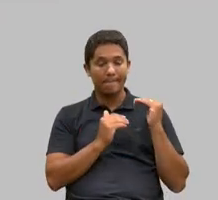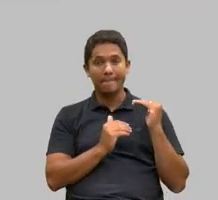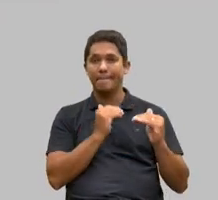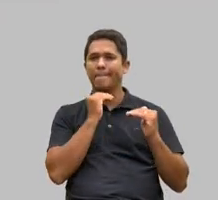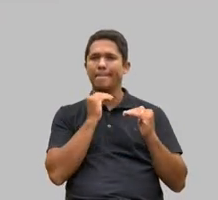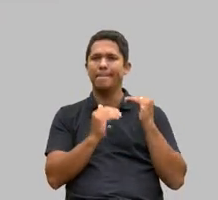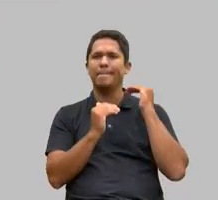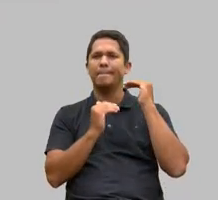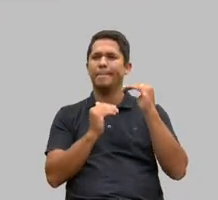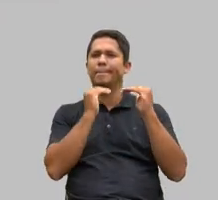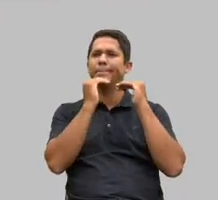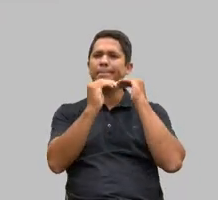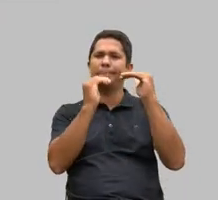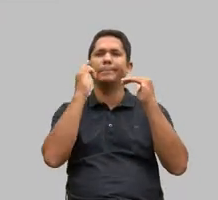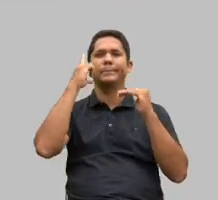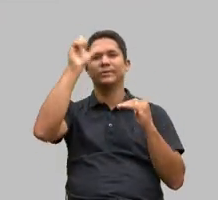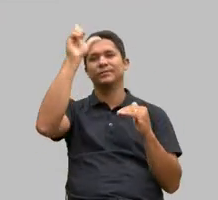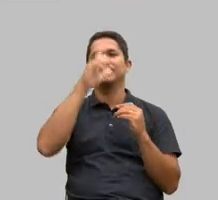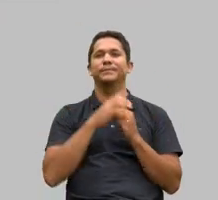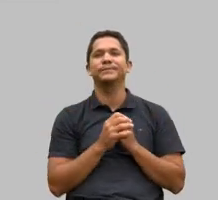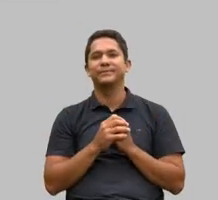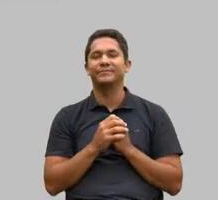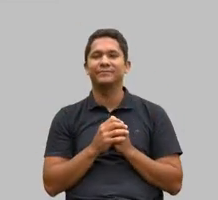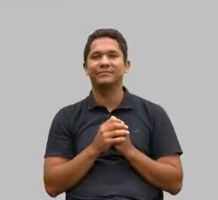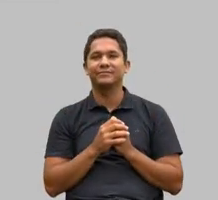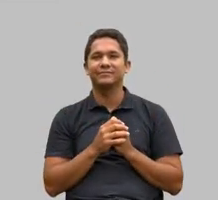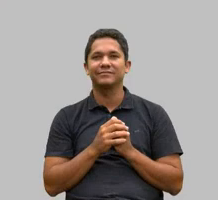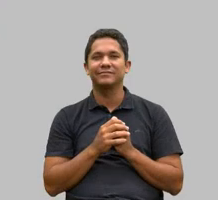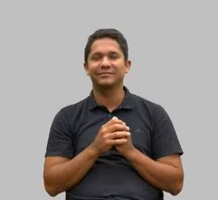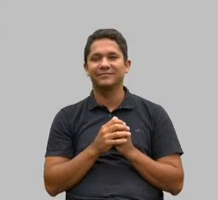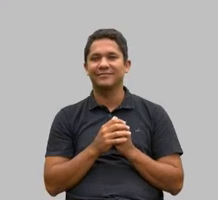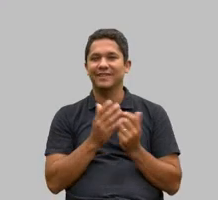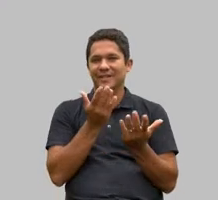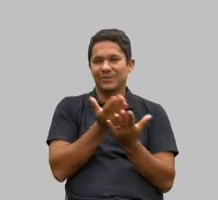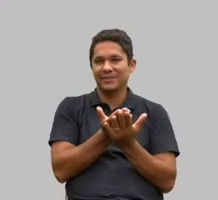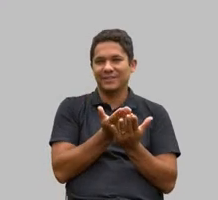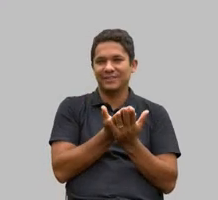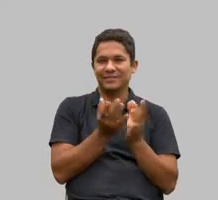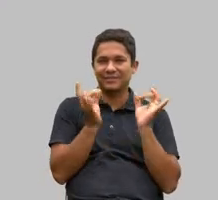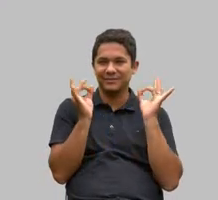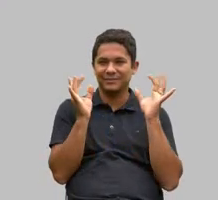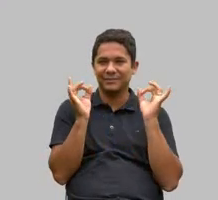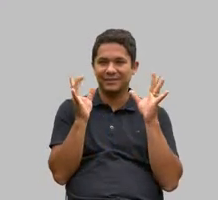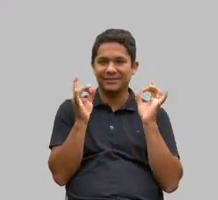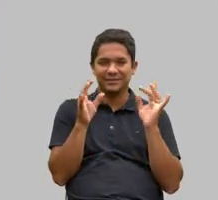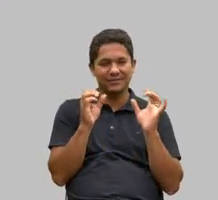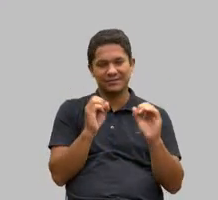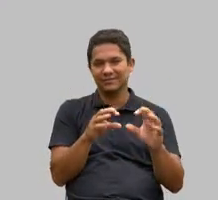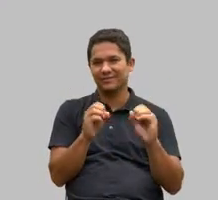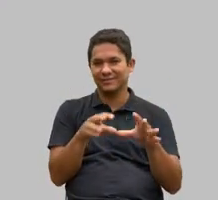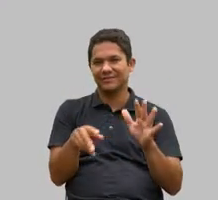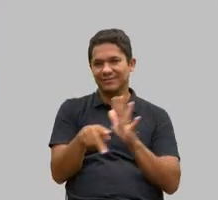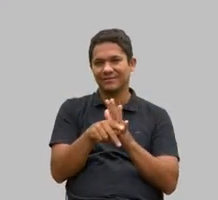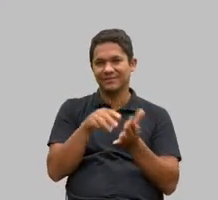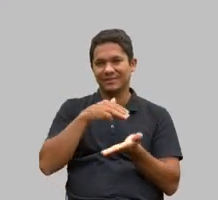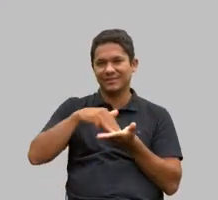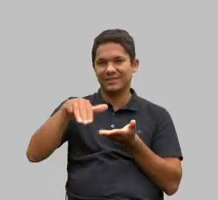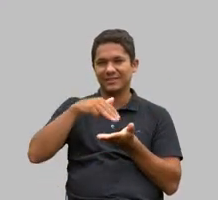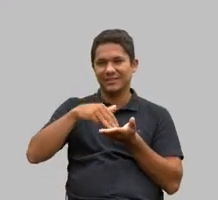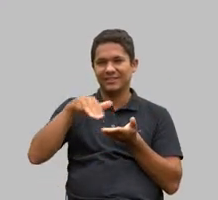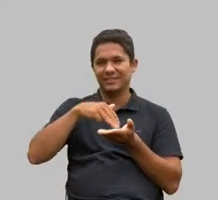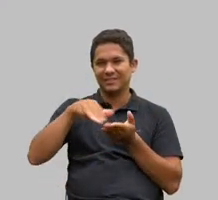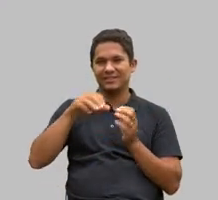vendo que a educação especial da secretaria de educação que estava meio morta